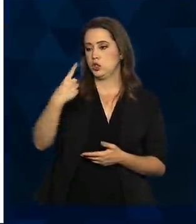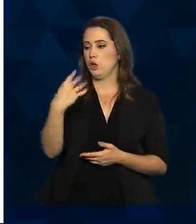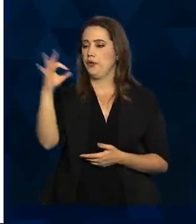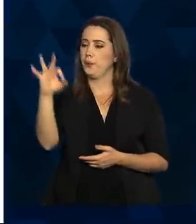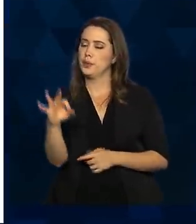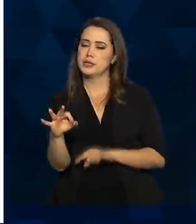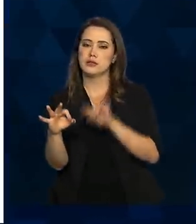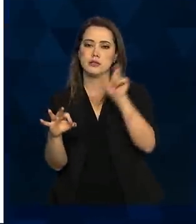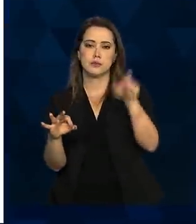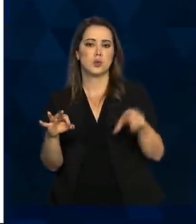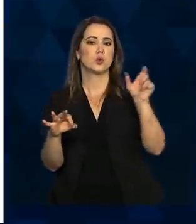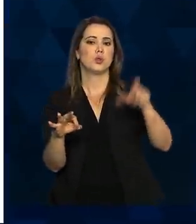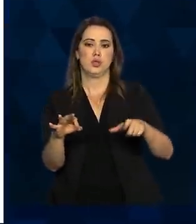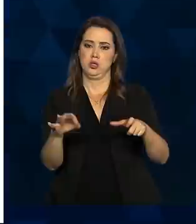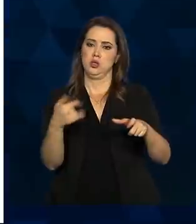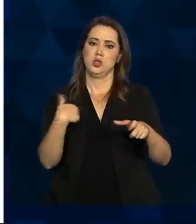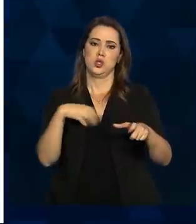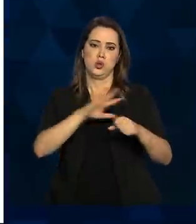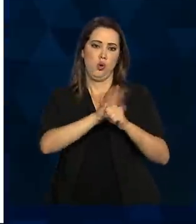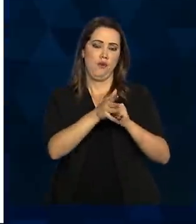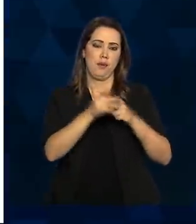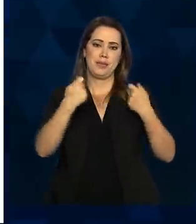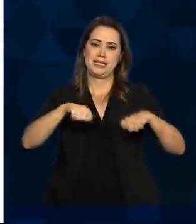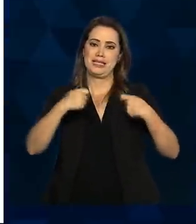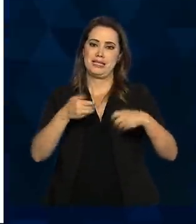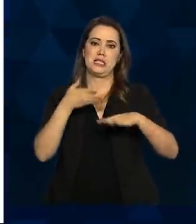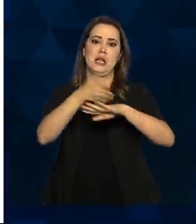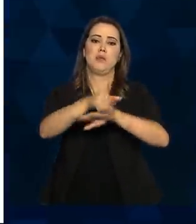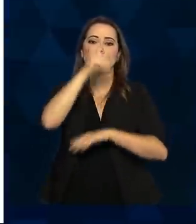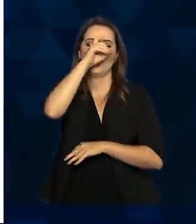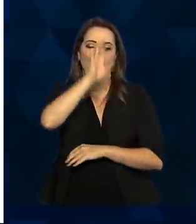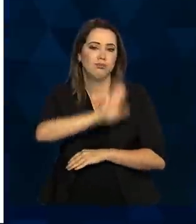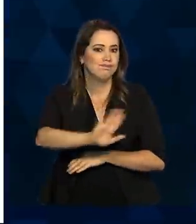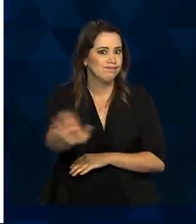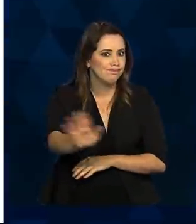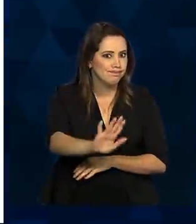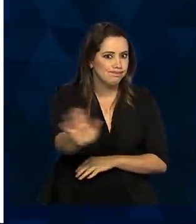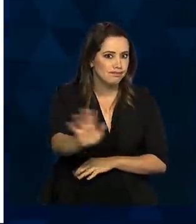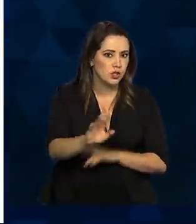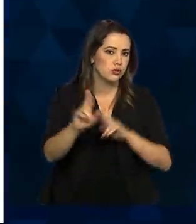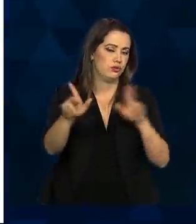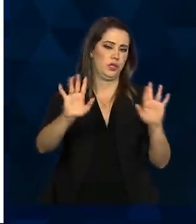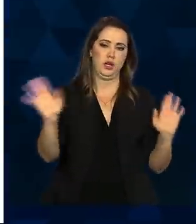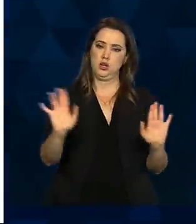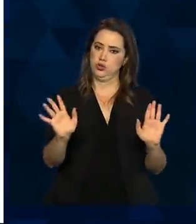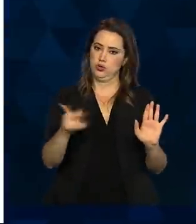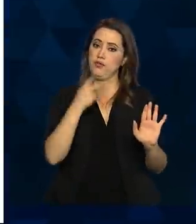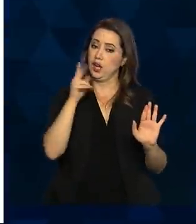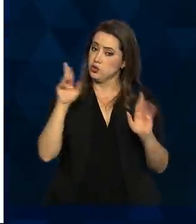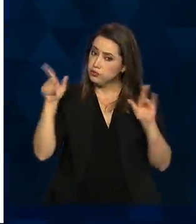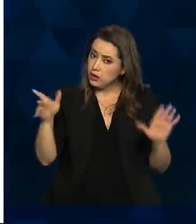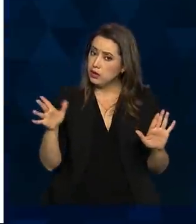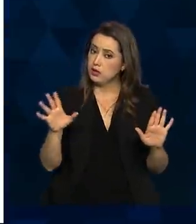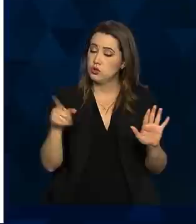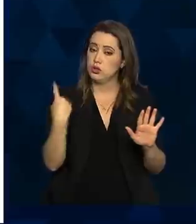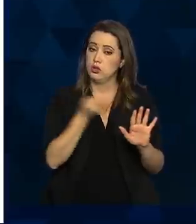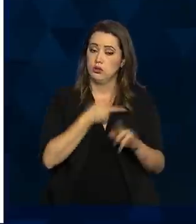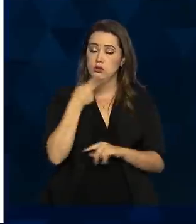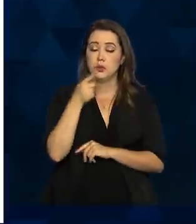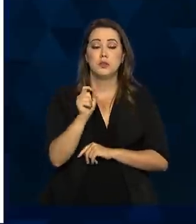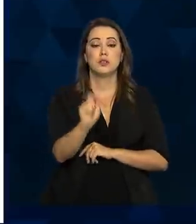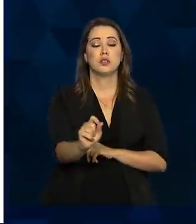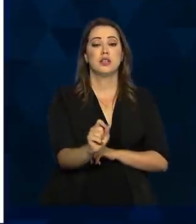% das pessoas com COVID vai precisar de atendimento hospitalar. Muito longe disso. Mas nós estamos dizendo que